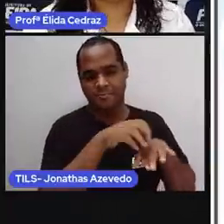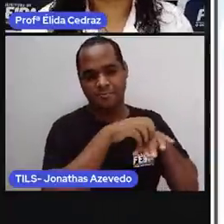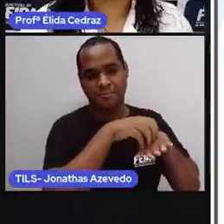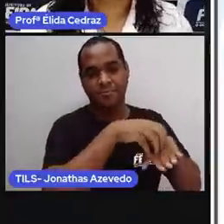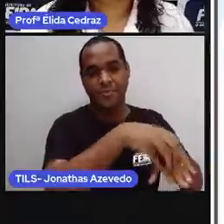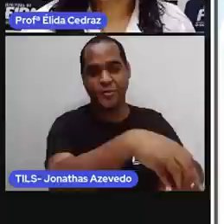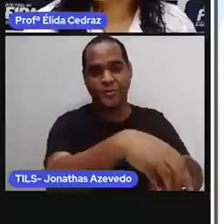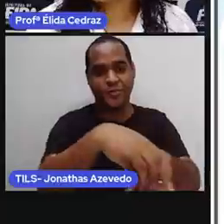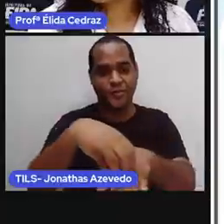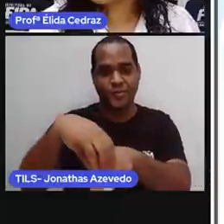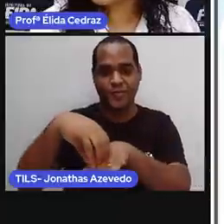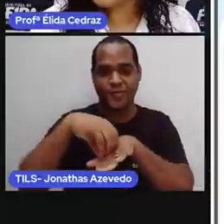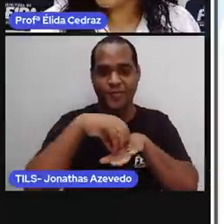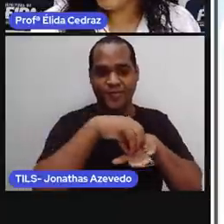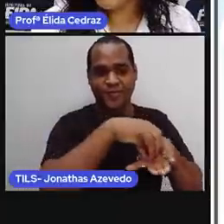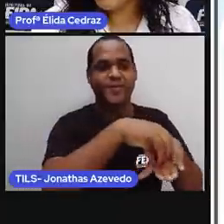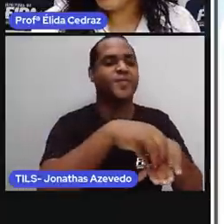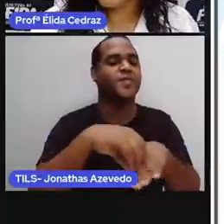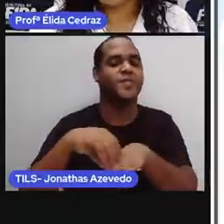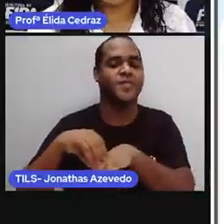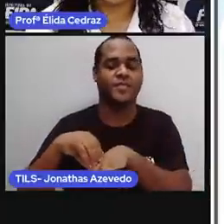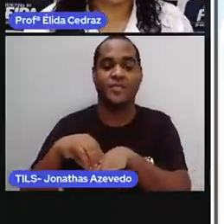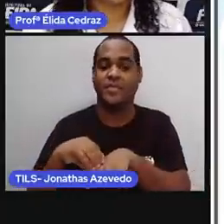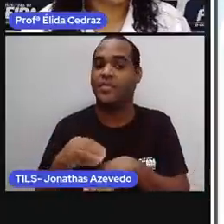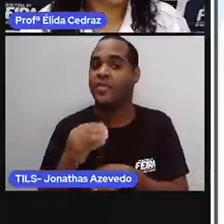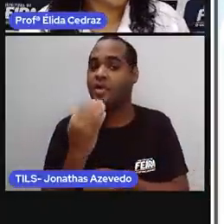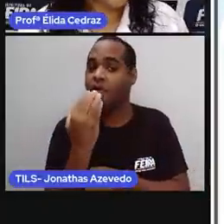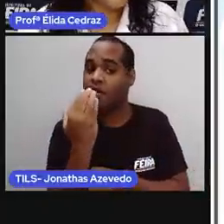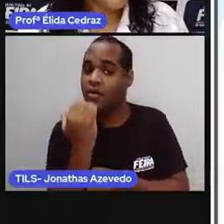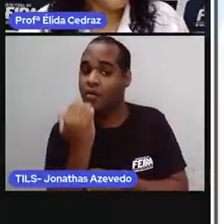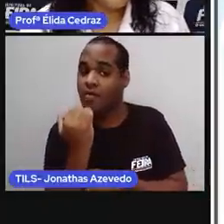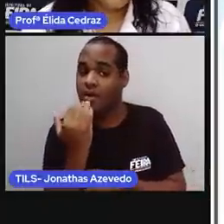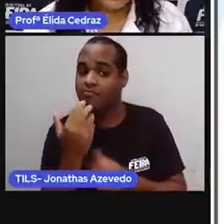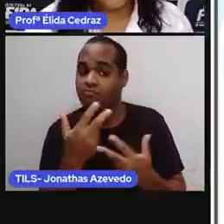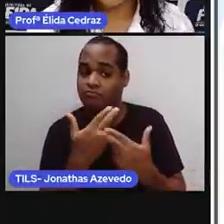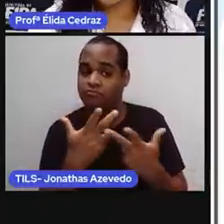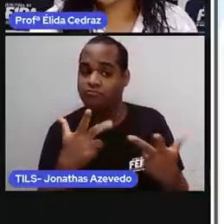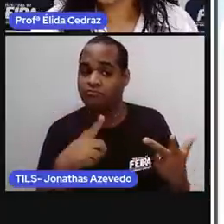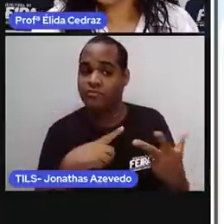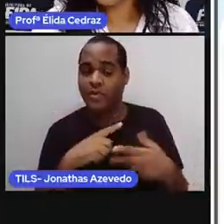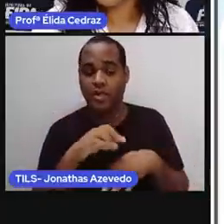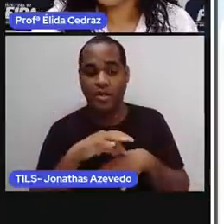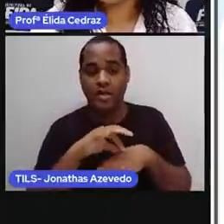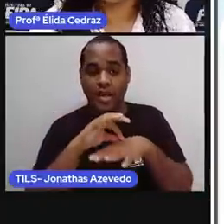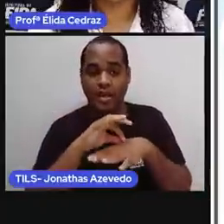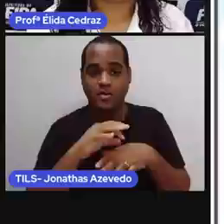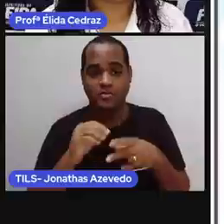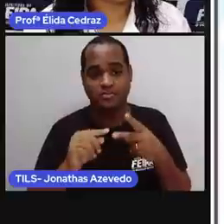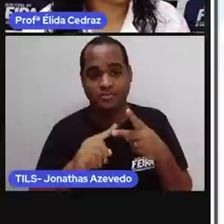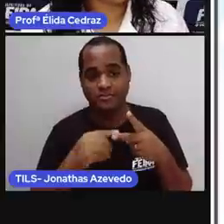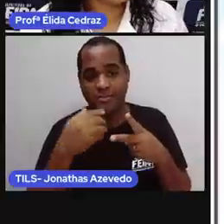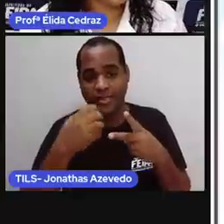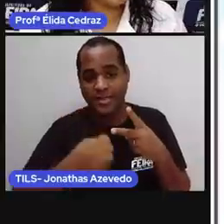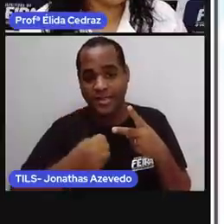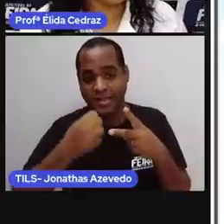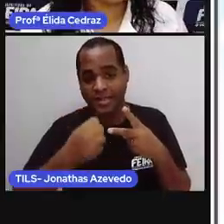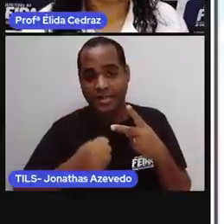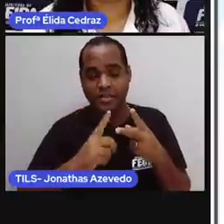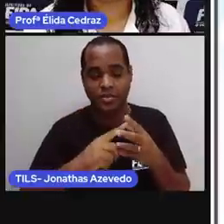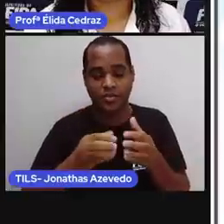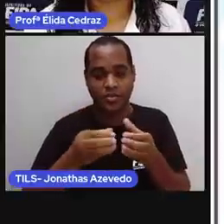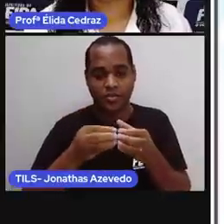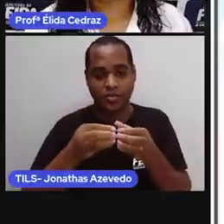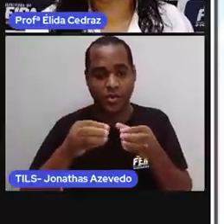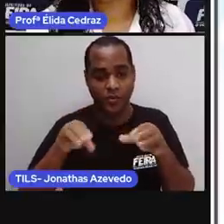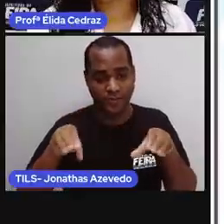Eles nos dão alimentos, como a carne, o leite e os ovos.